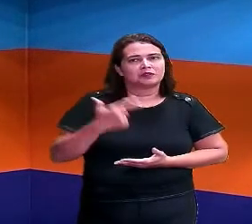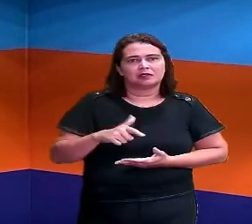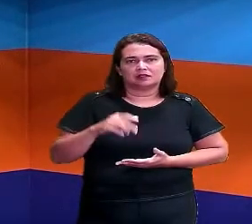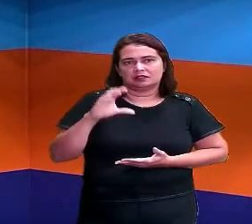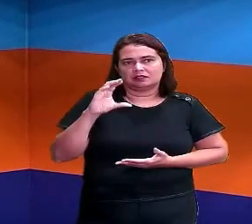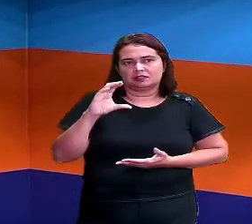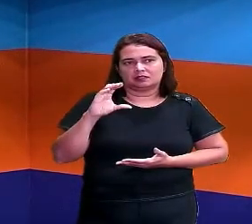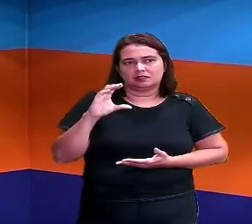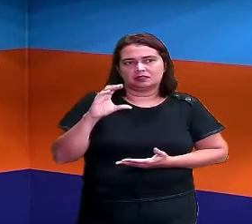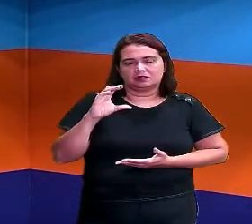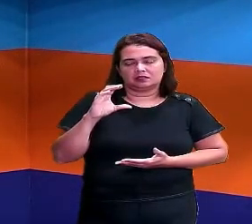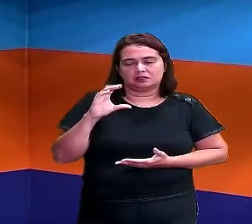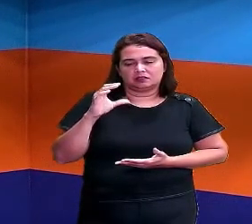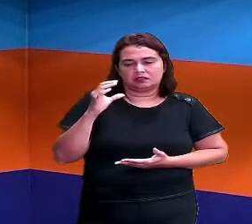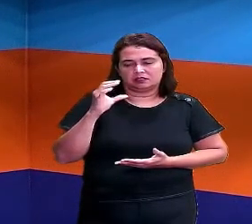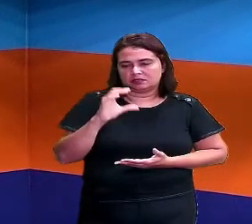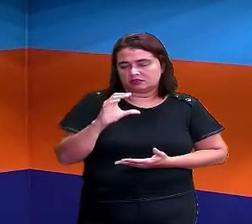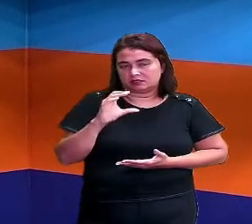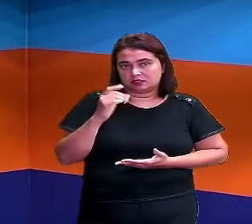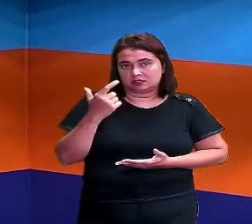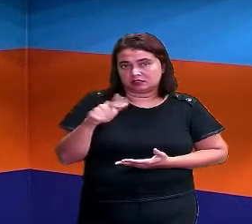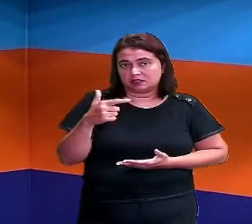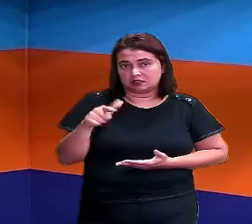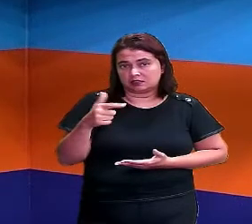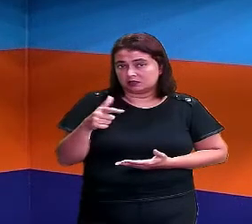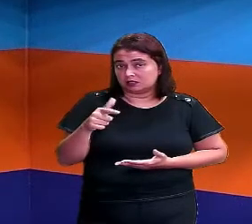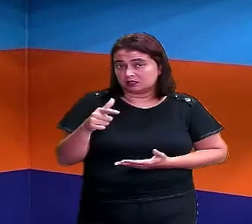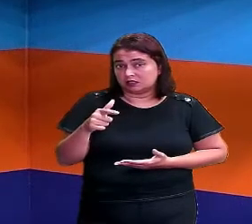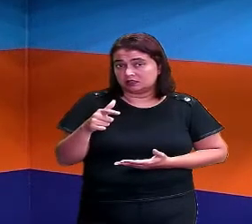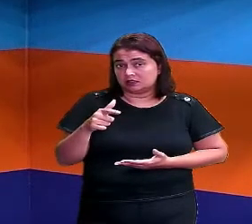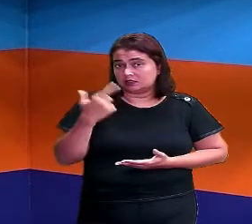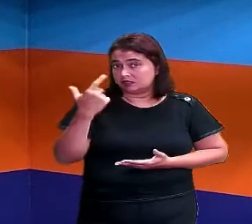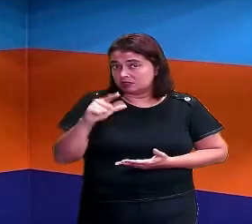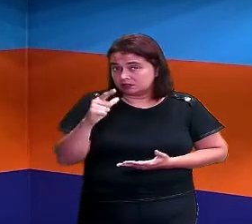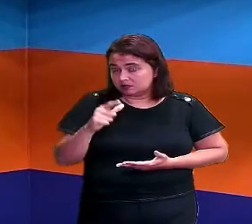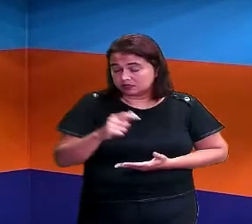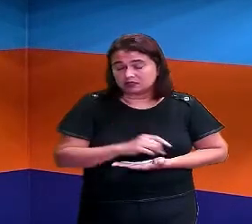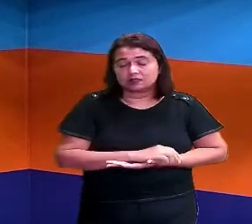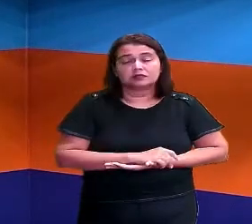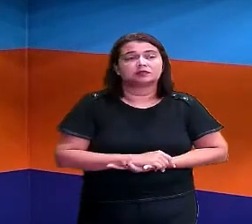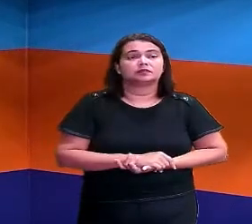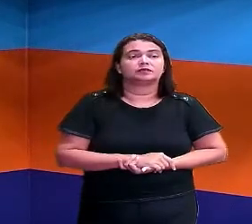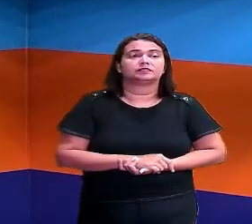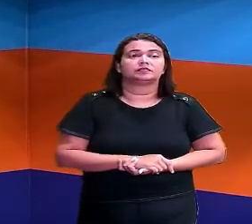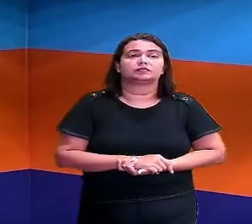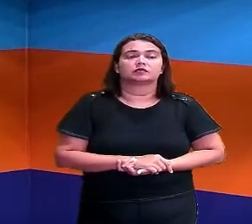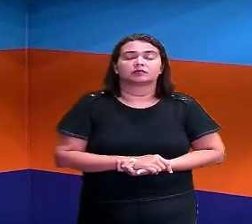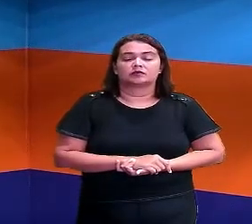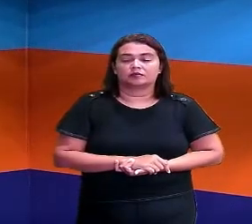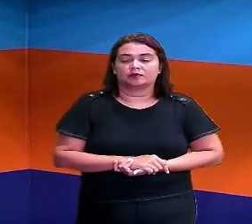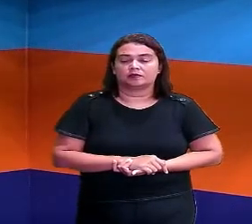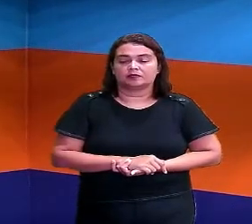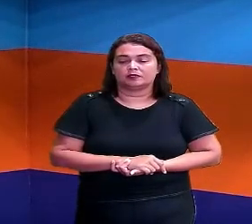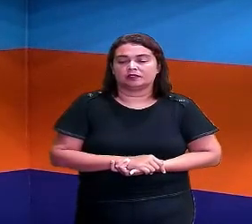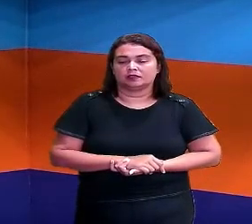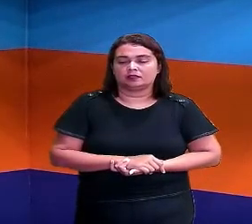não tem nome com a letrinha C. Tem? Eu não tô achando